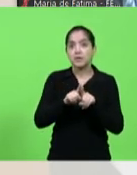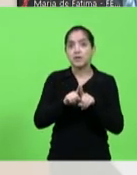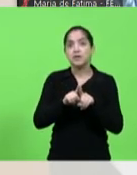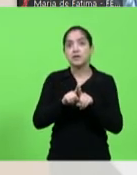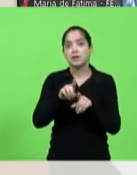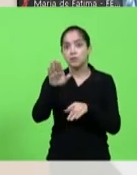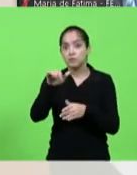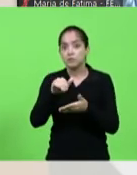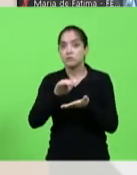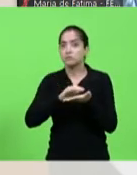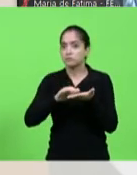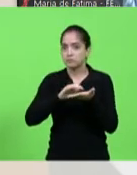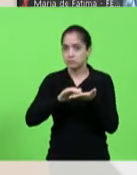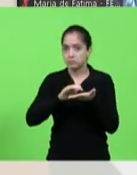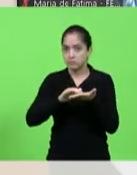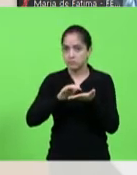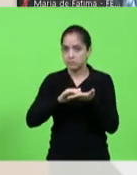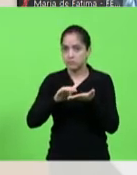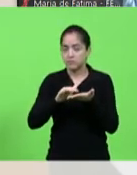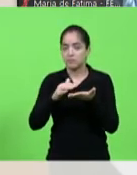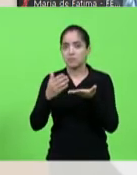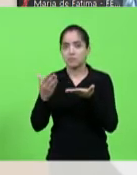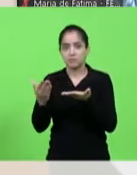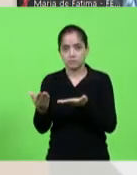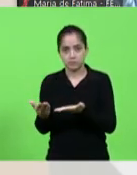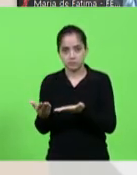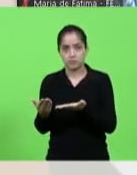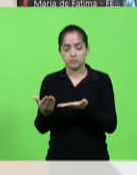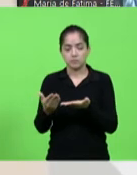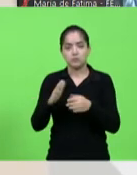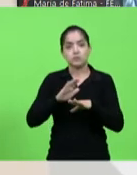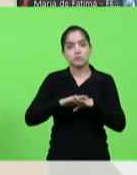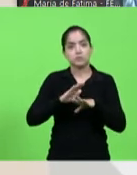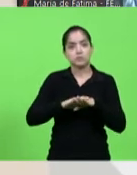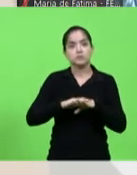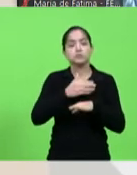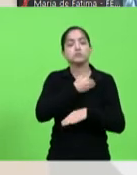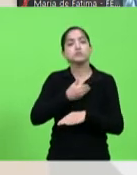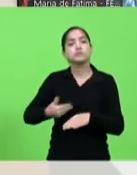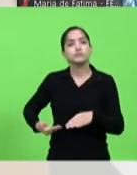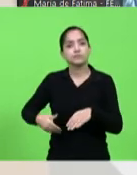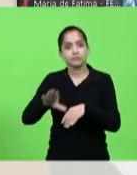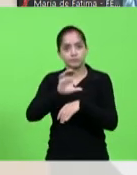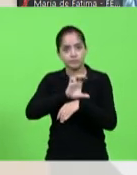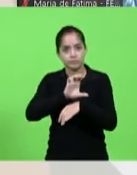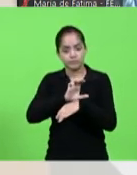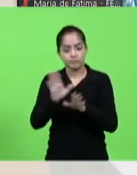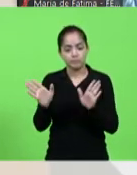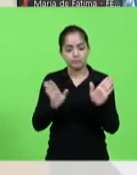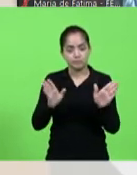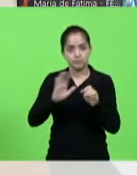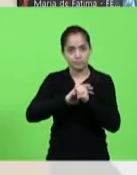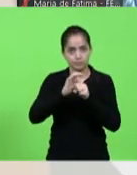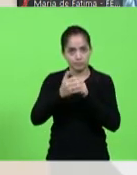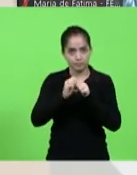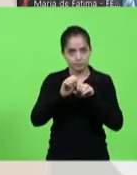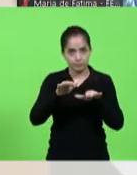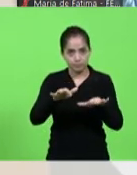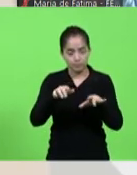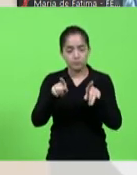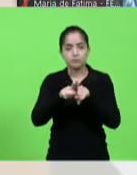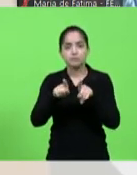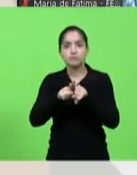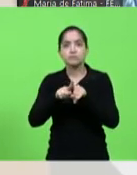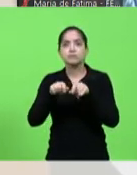da secretária da Assistência Social sobre ações do governo estadual durante a pandemia. Audiência histórica com o